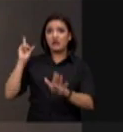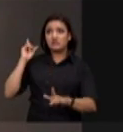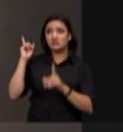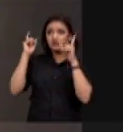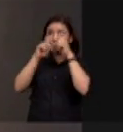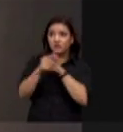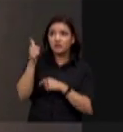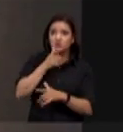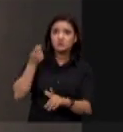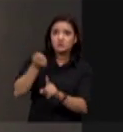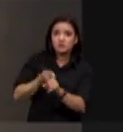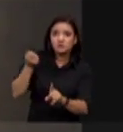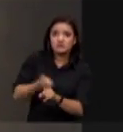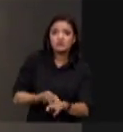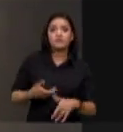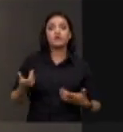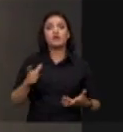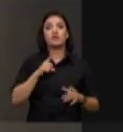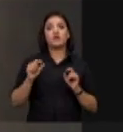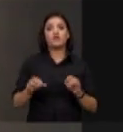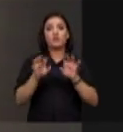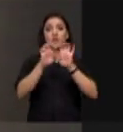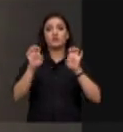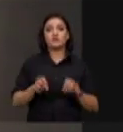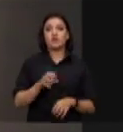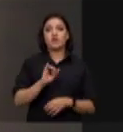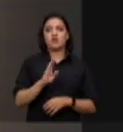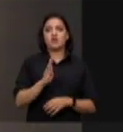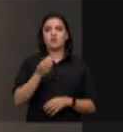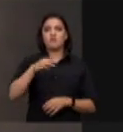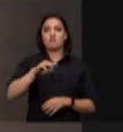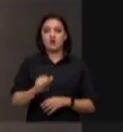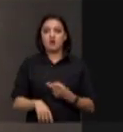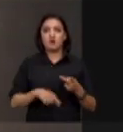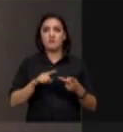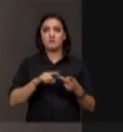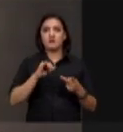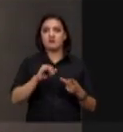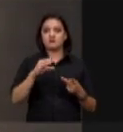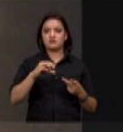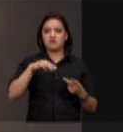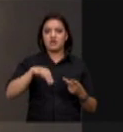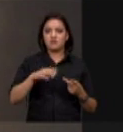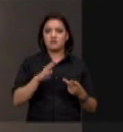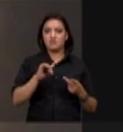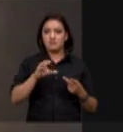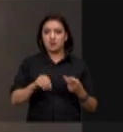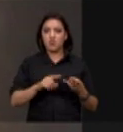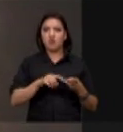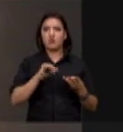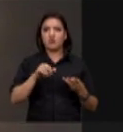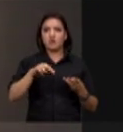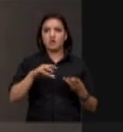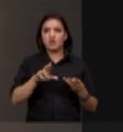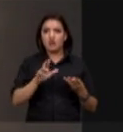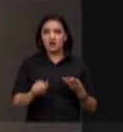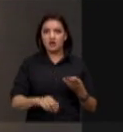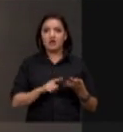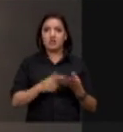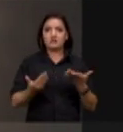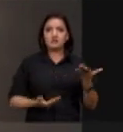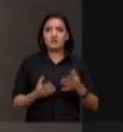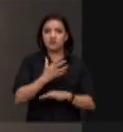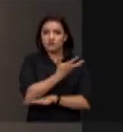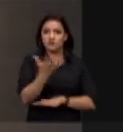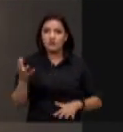nesse período, um desmonte planejado da estrutura ambiental. IBAMA, ICMBio, INCRA, Serviço Florestal e o INPE foram e continuam